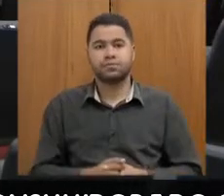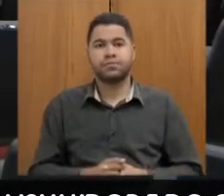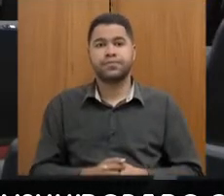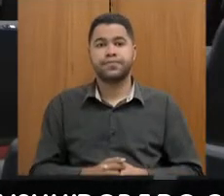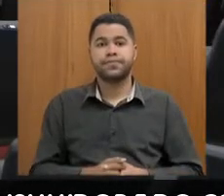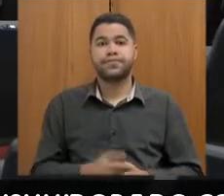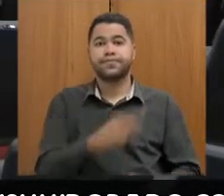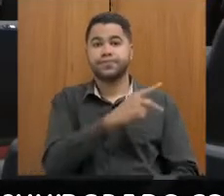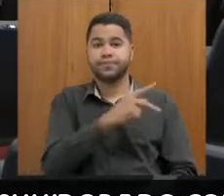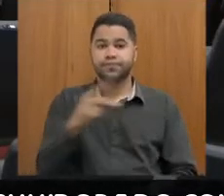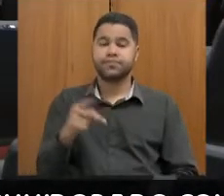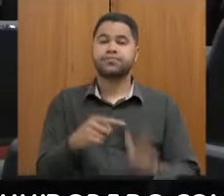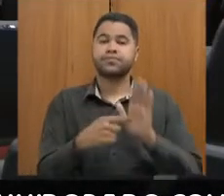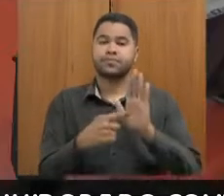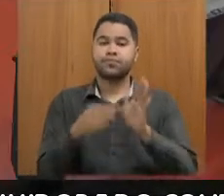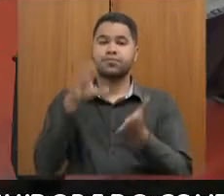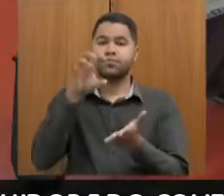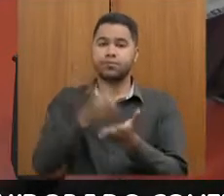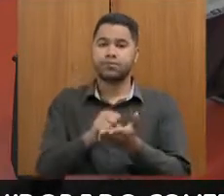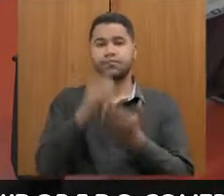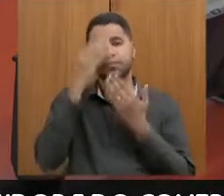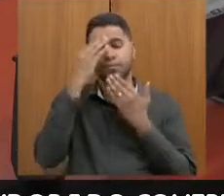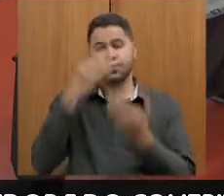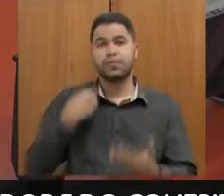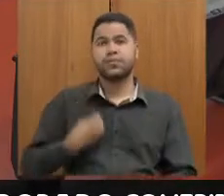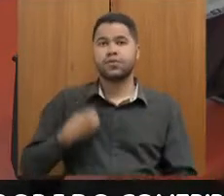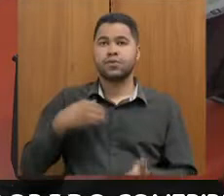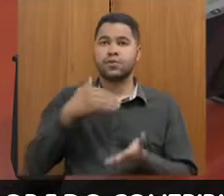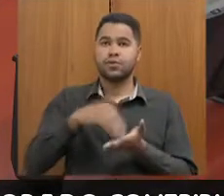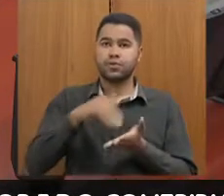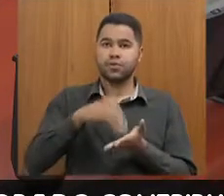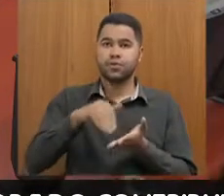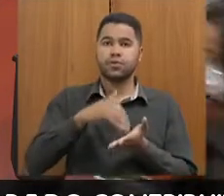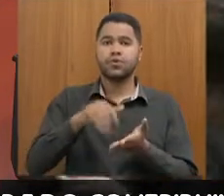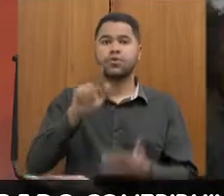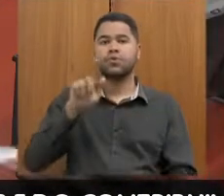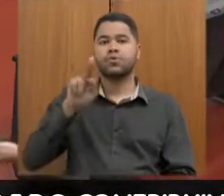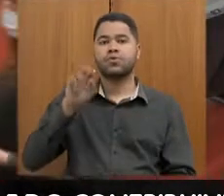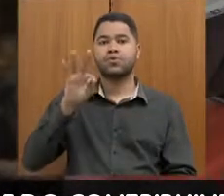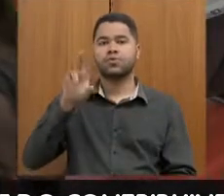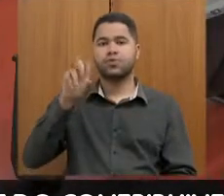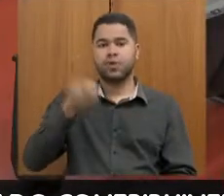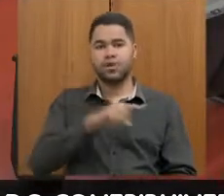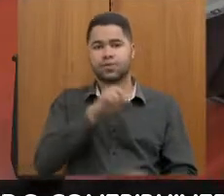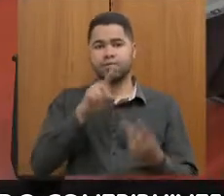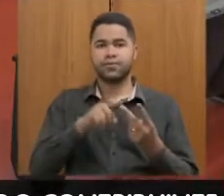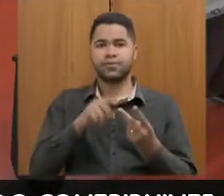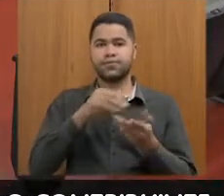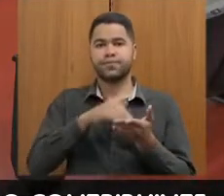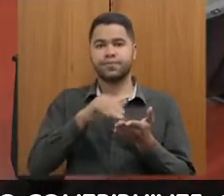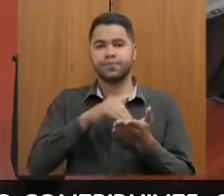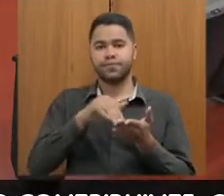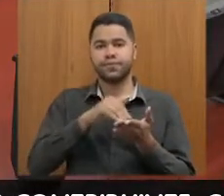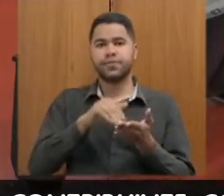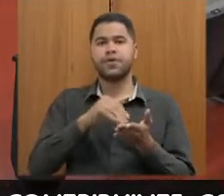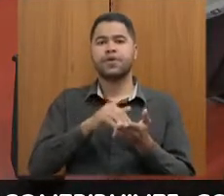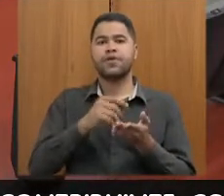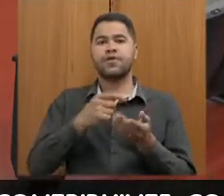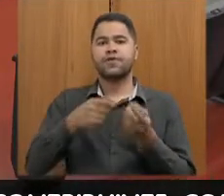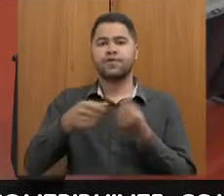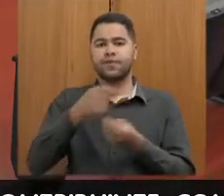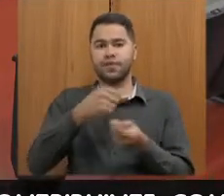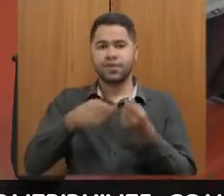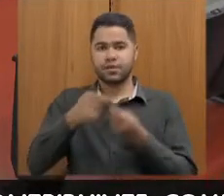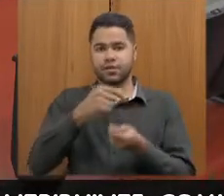presidência registra e agradece a presença do secretário Gustavo Barbosa, secretário de Finanças, da